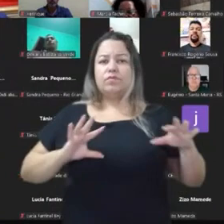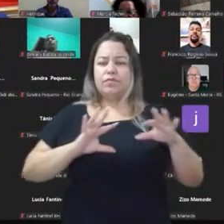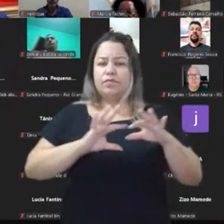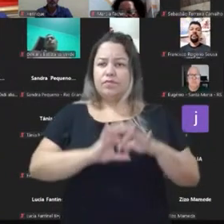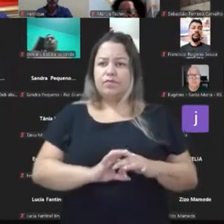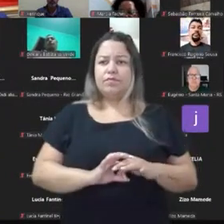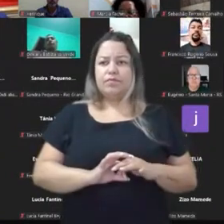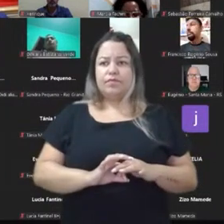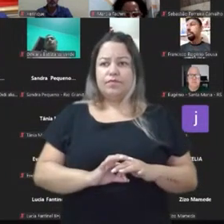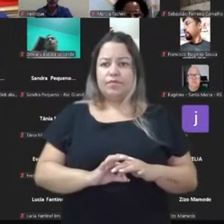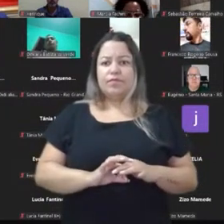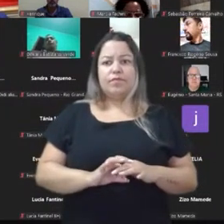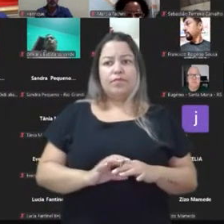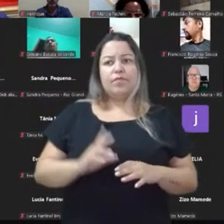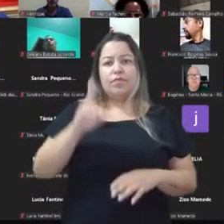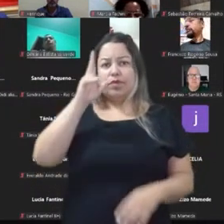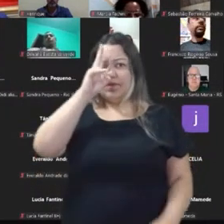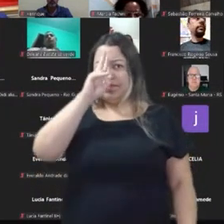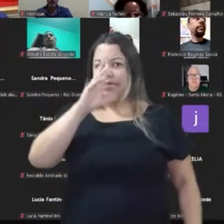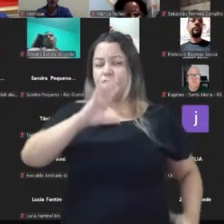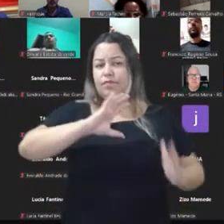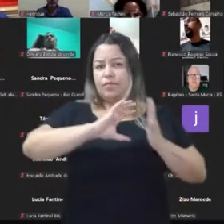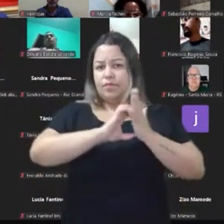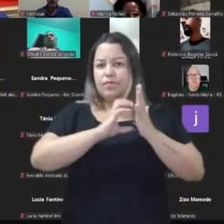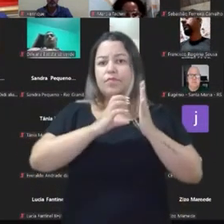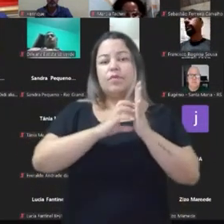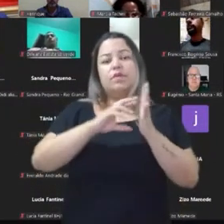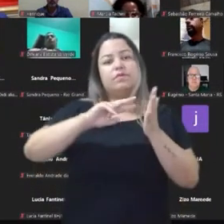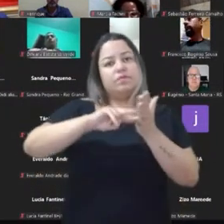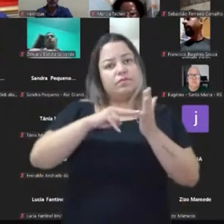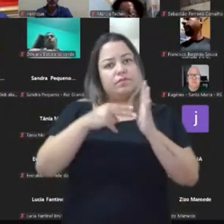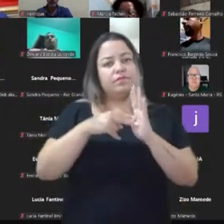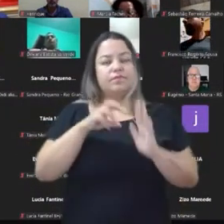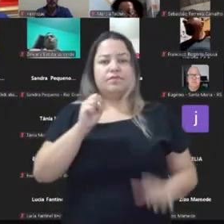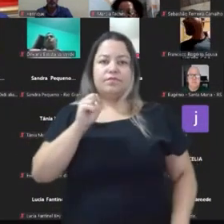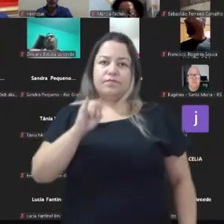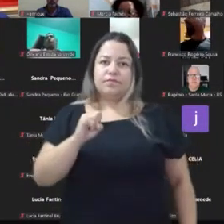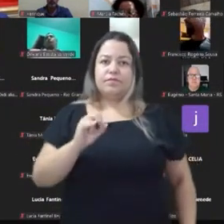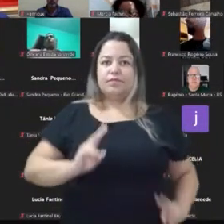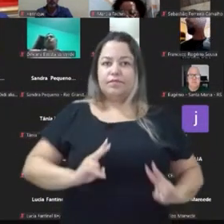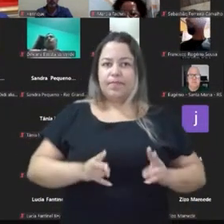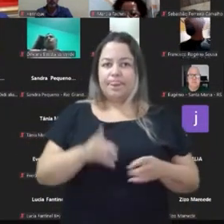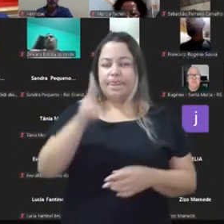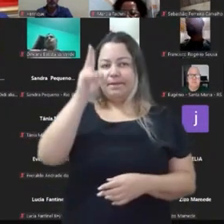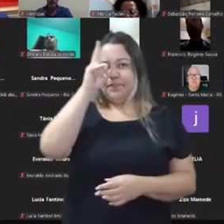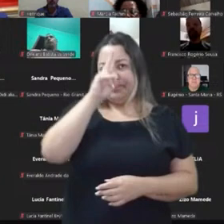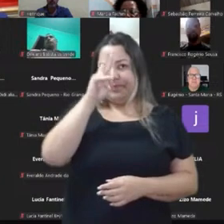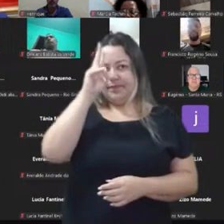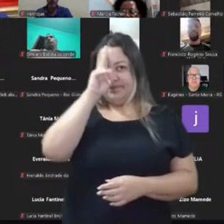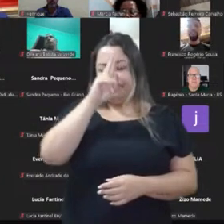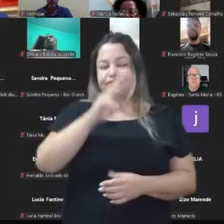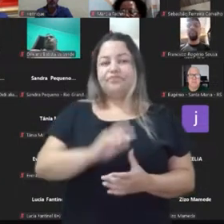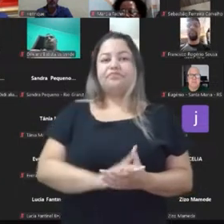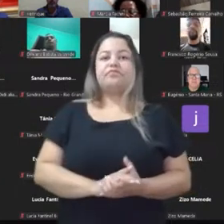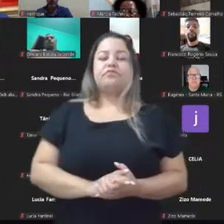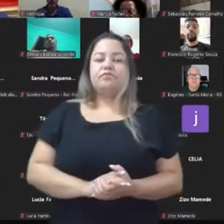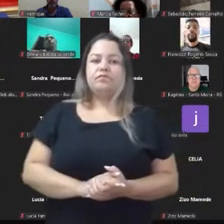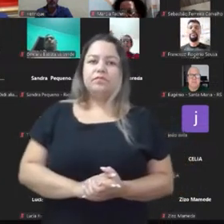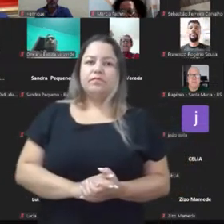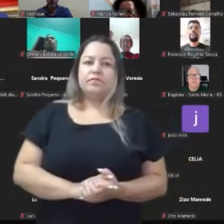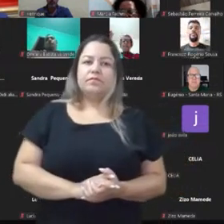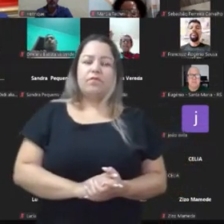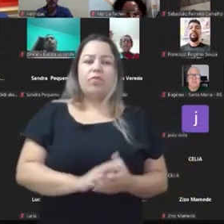como o legado do Partido dos Trabalhadores, só vai fazer sentido se a gente continuar essa história. E a gente só vai continuar essa história